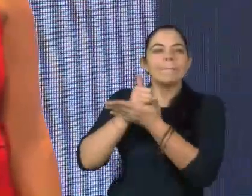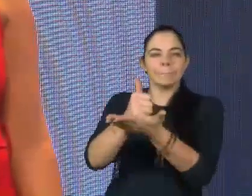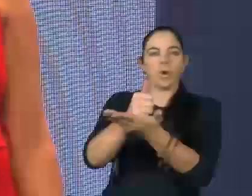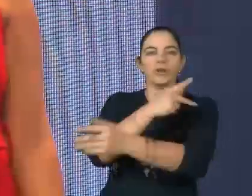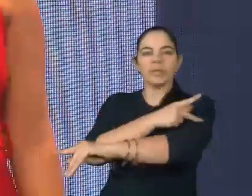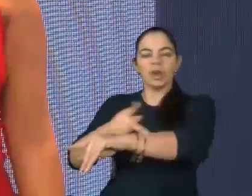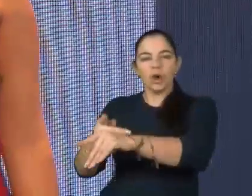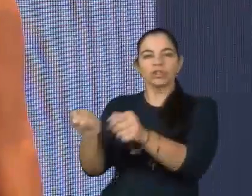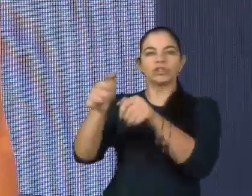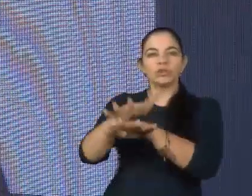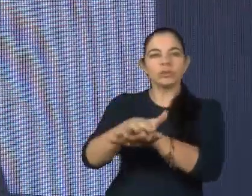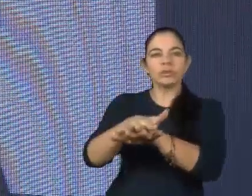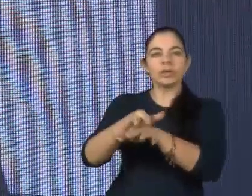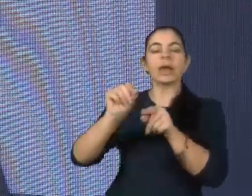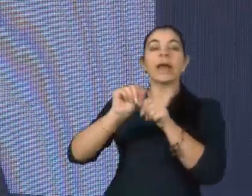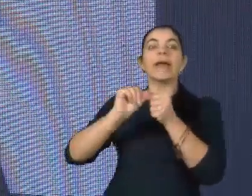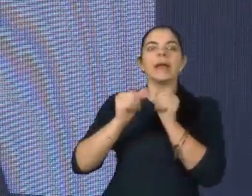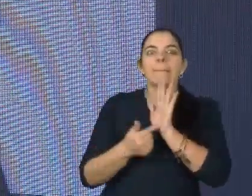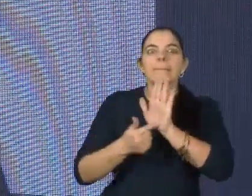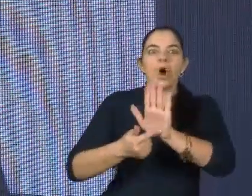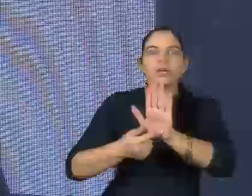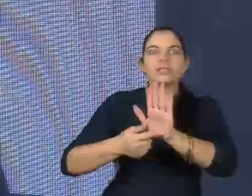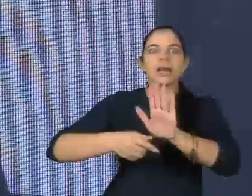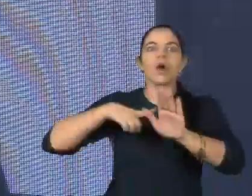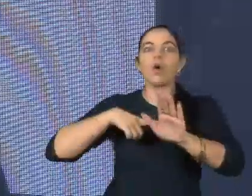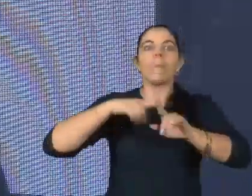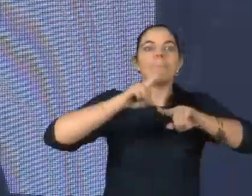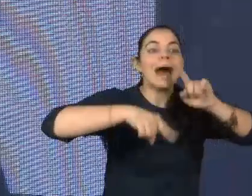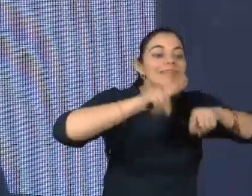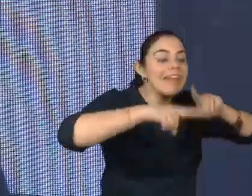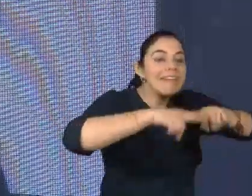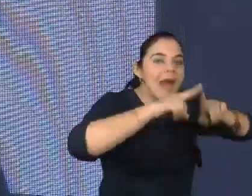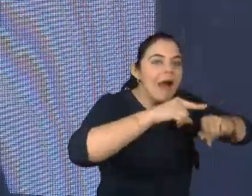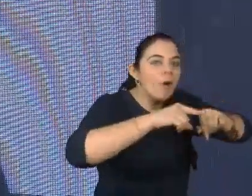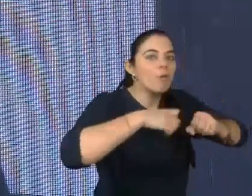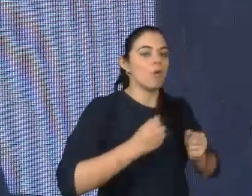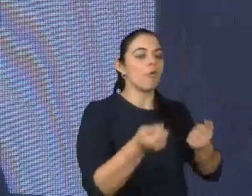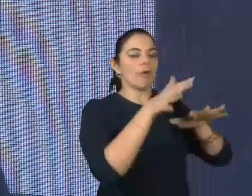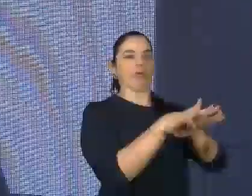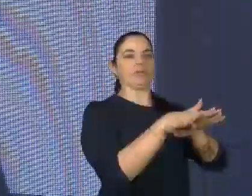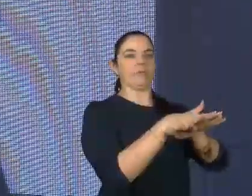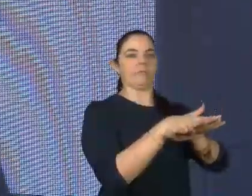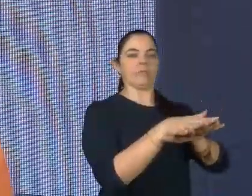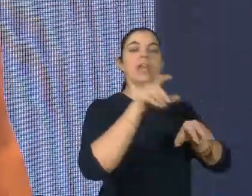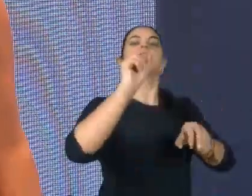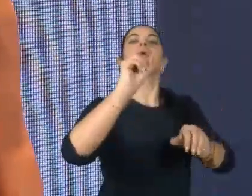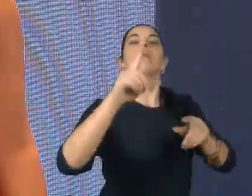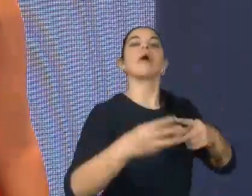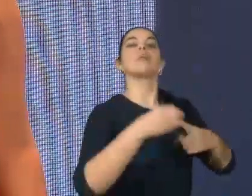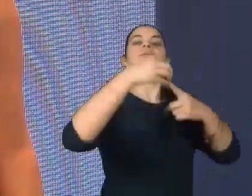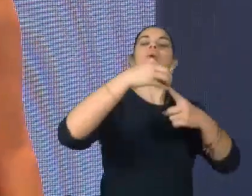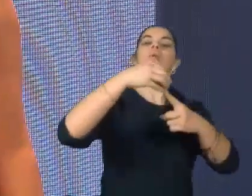inclusiva, que instrumentaliza as escolas no processo de inclusão. E qual é o nosso principal